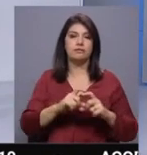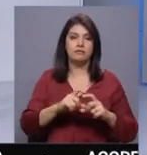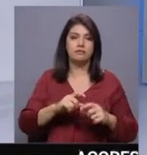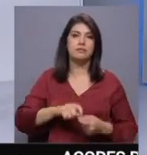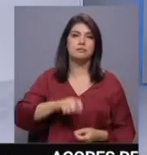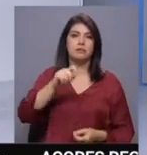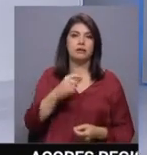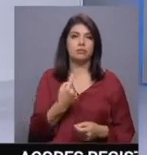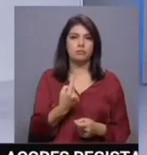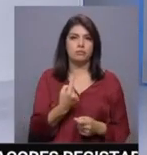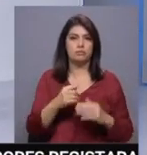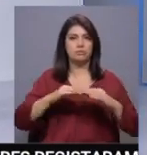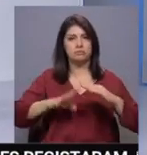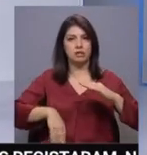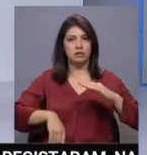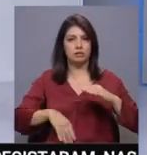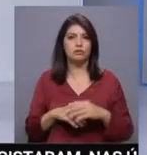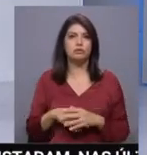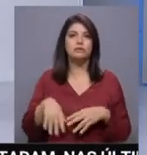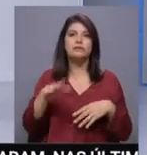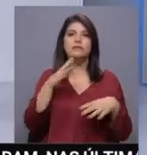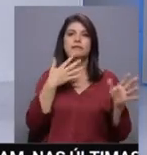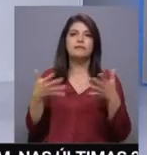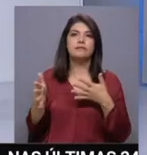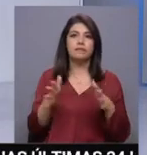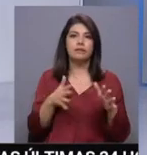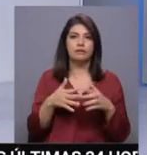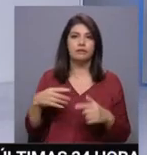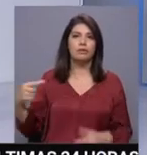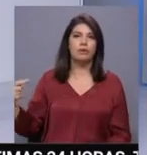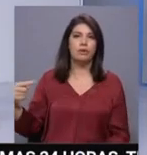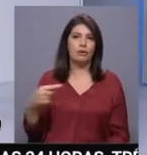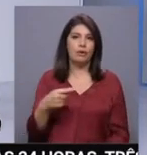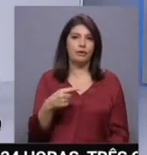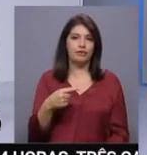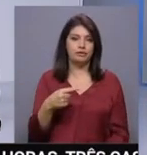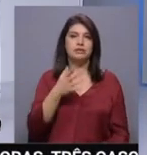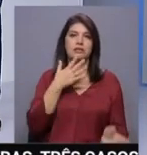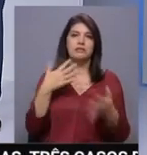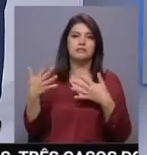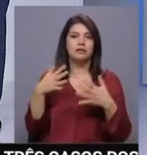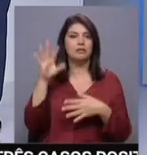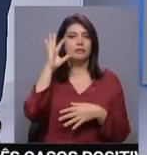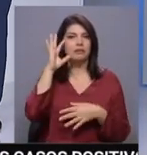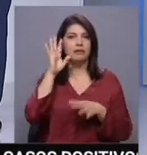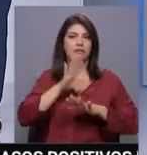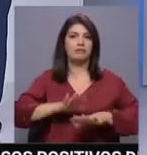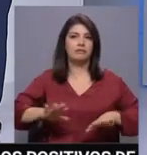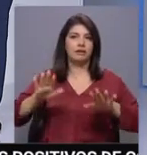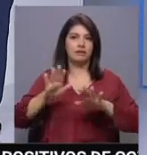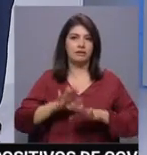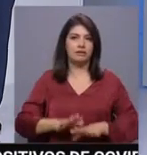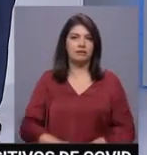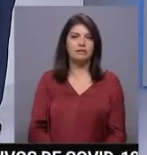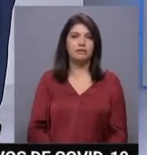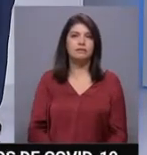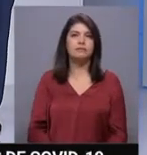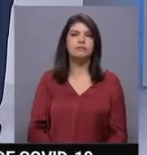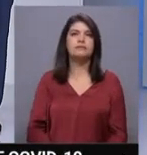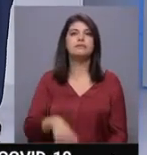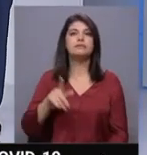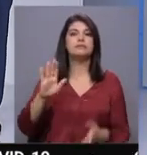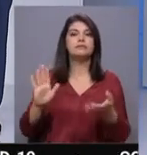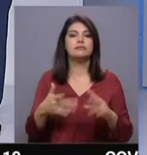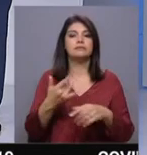metro. Aqui o vento tende a rodar para o oeste da parte da tarde, sendo mais fraco. Quanto ao arquipélago da Madeira, aqui temos um dia com